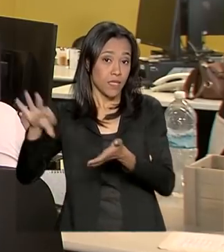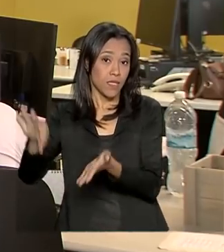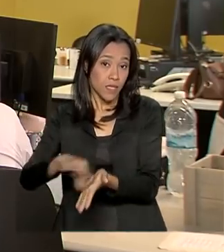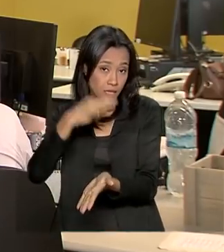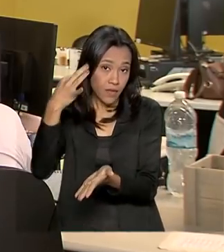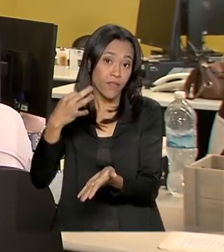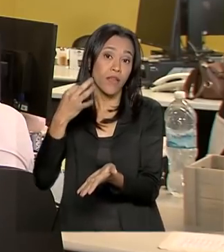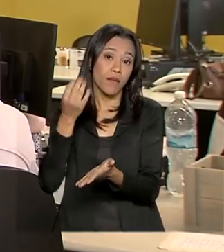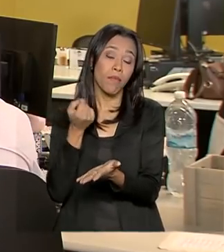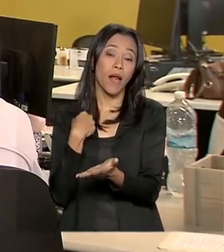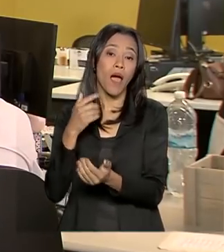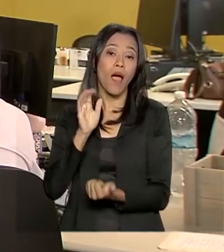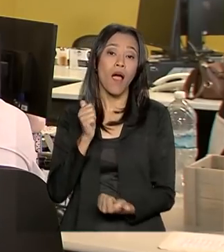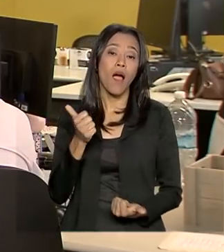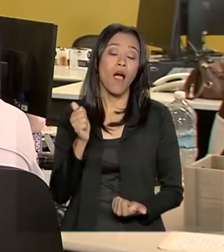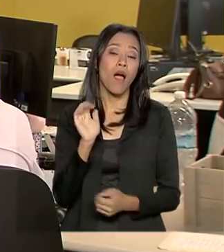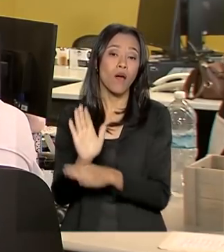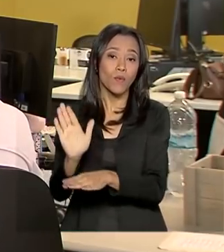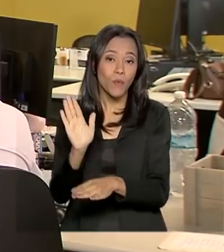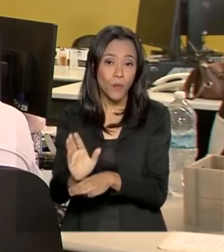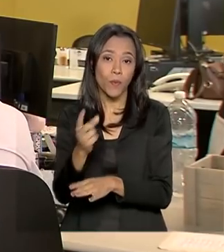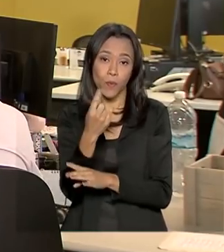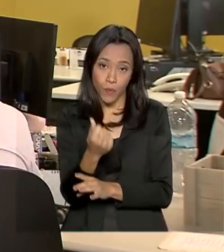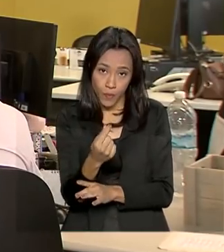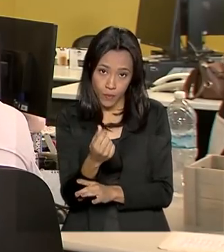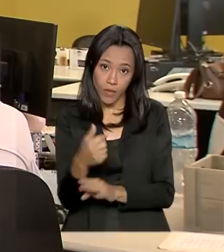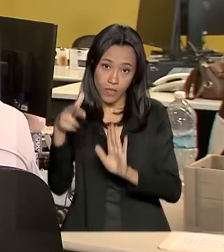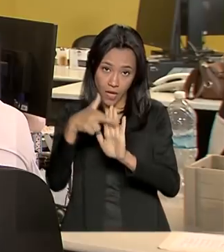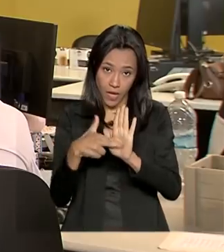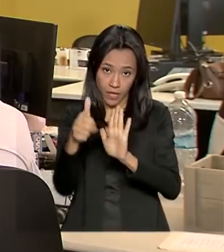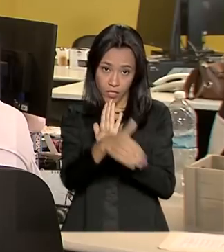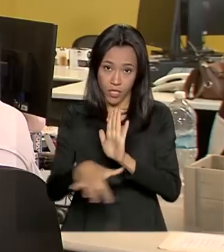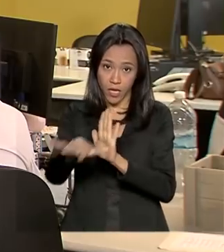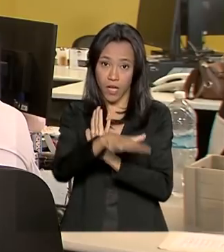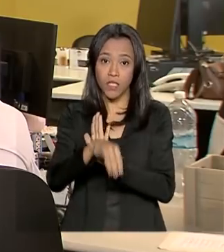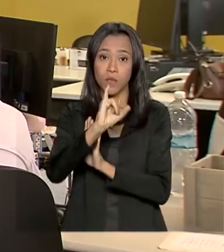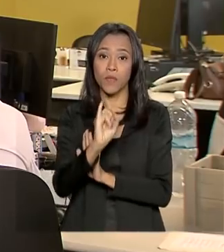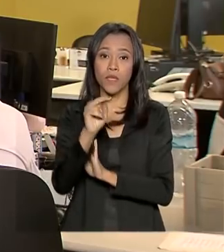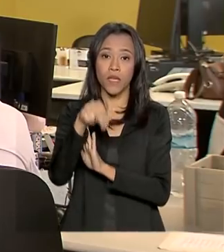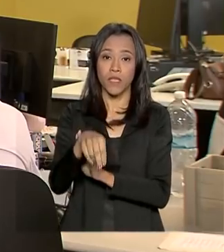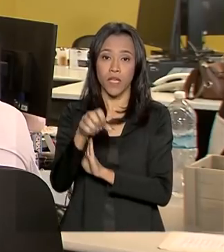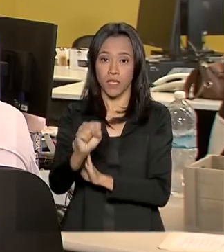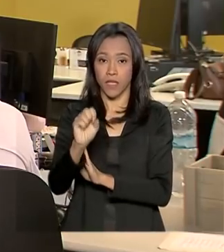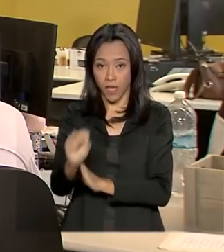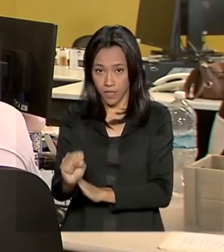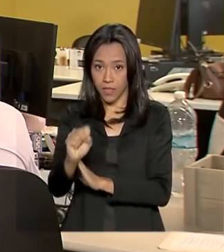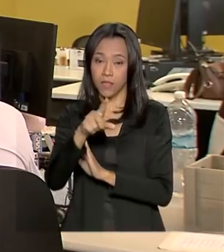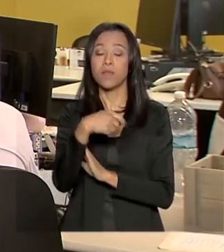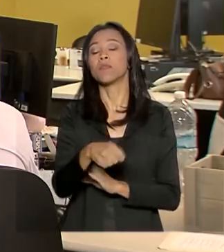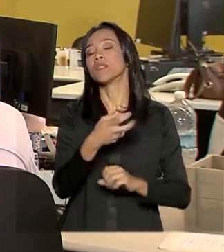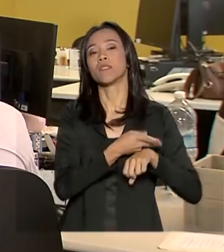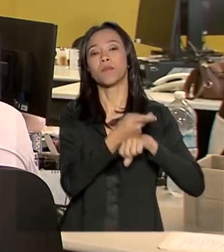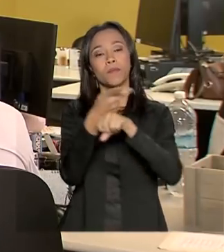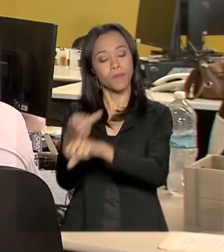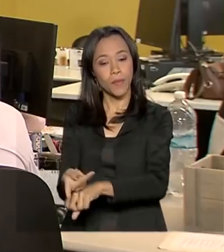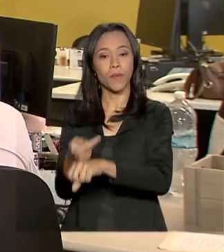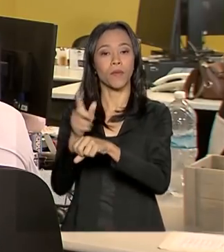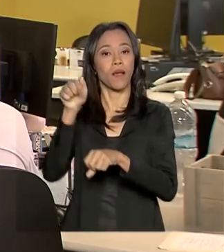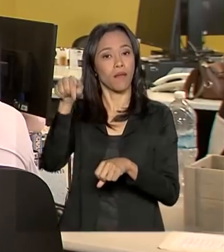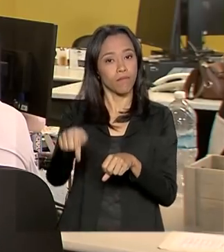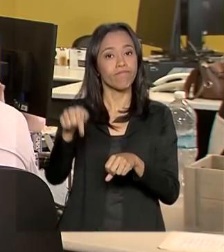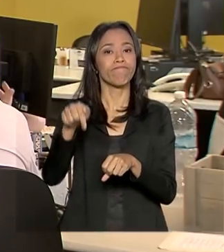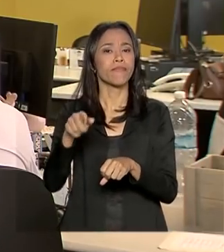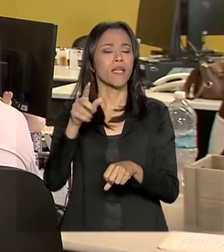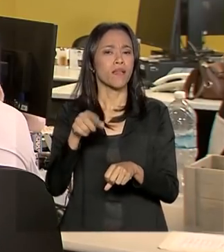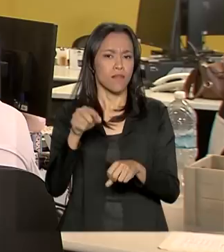contribuintes individuais do Regime Geral da Previdência Social. A inscrição no Instituto Nacional de Seguro Social, o INSS, deve ser